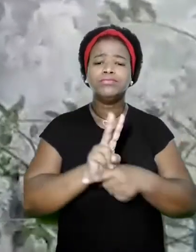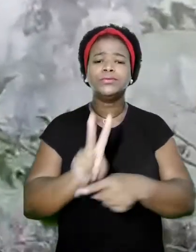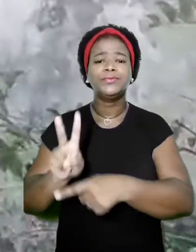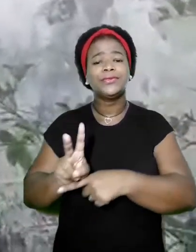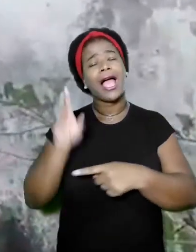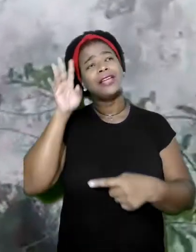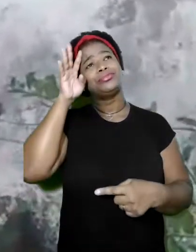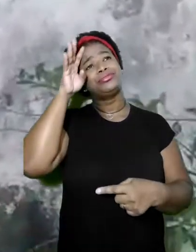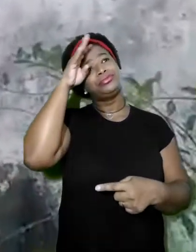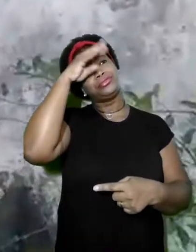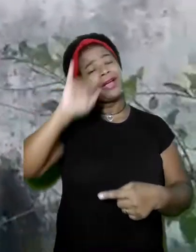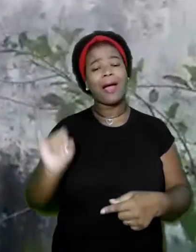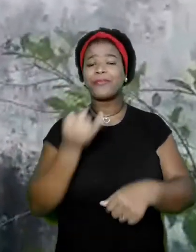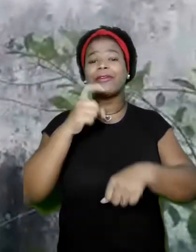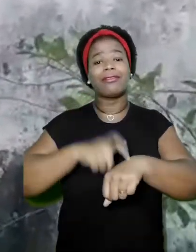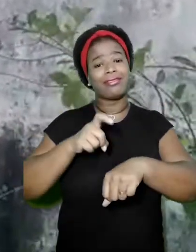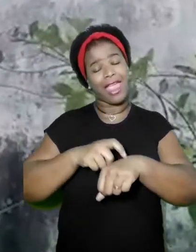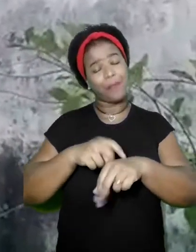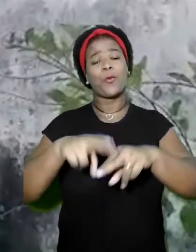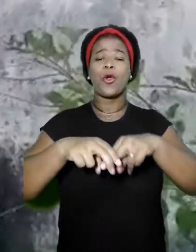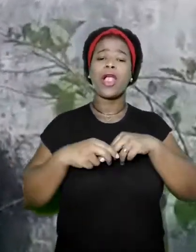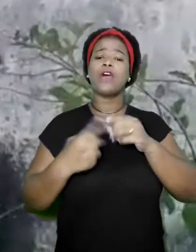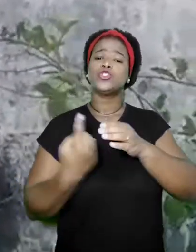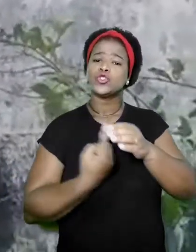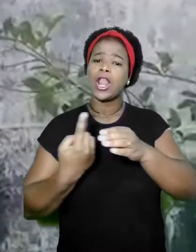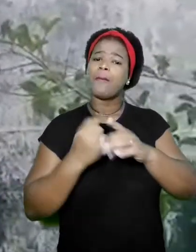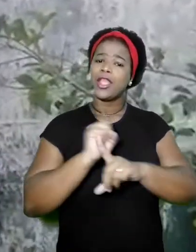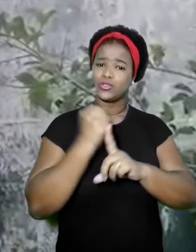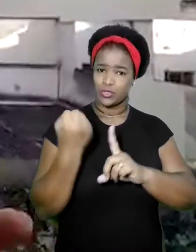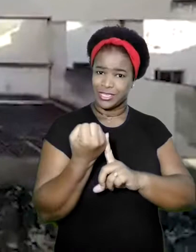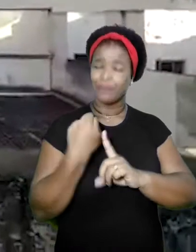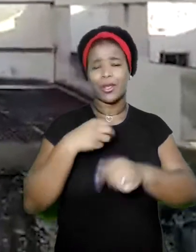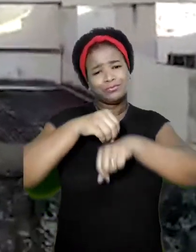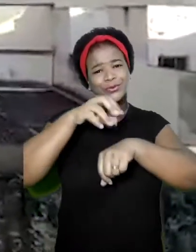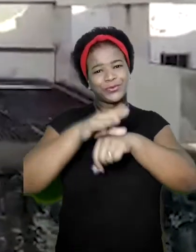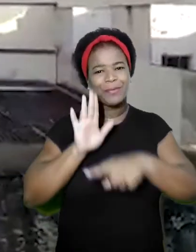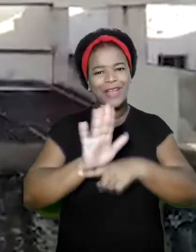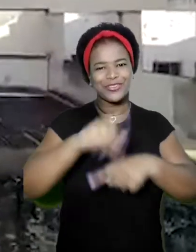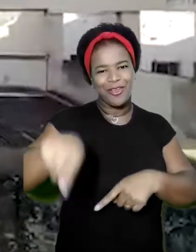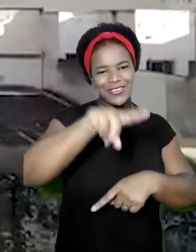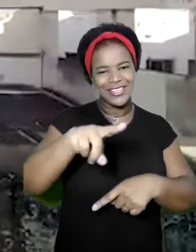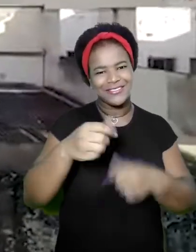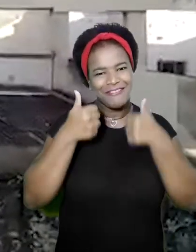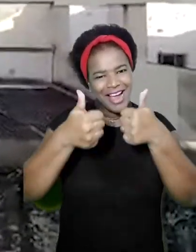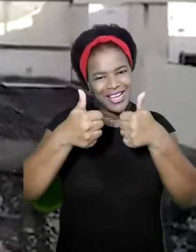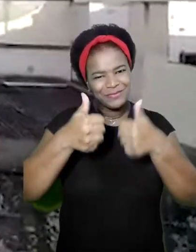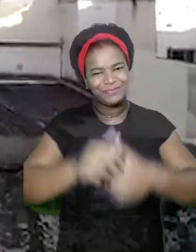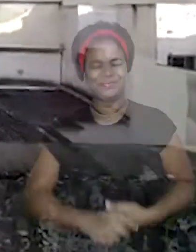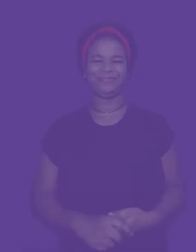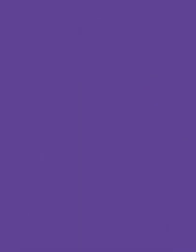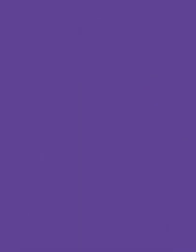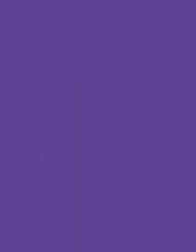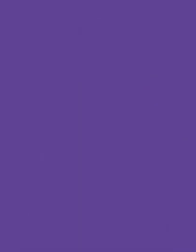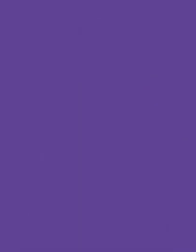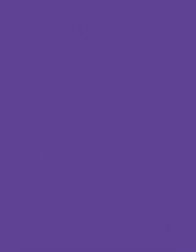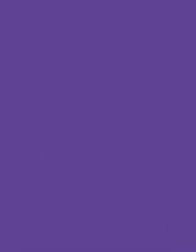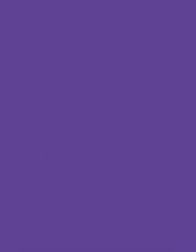você planta E vai se distraindo Entendeu? Nesse isolamento social Bom, essas são as minhas dicas pra vocês Valeu, gente!